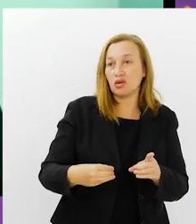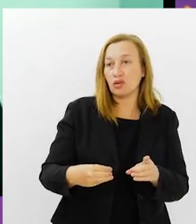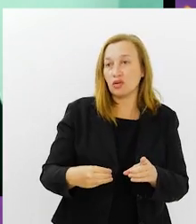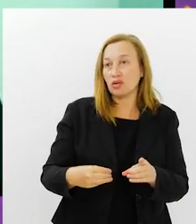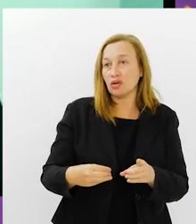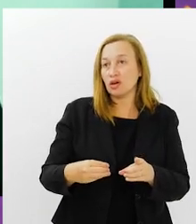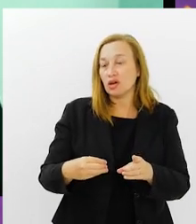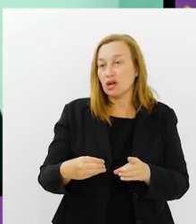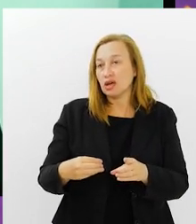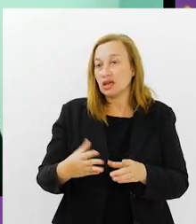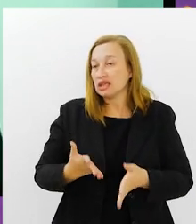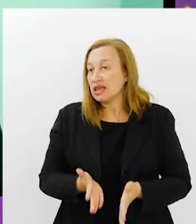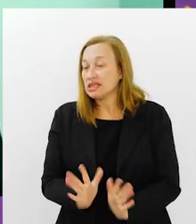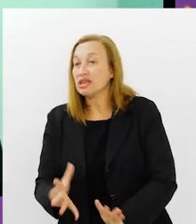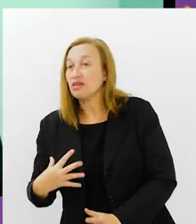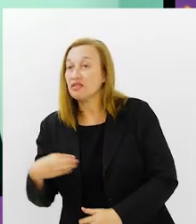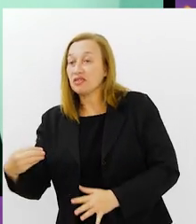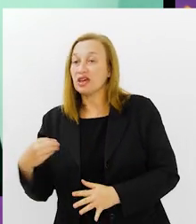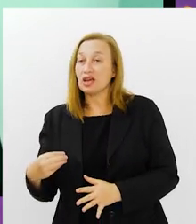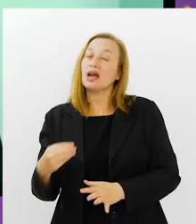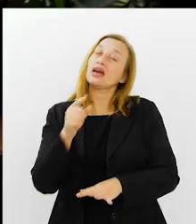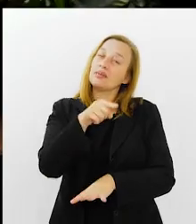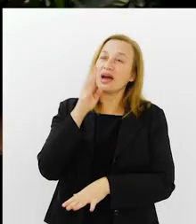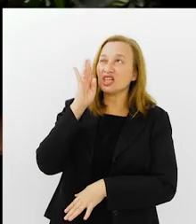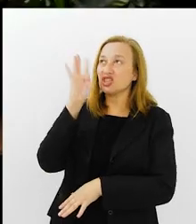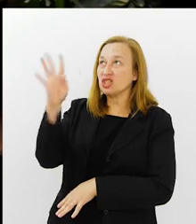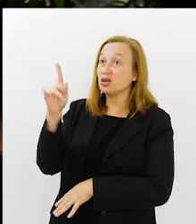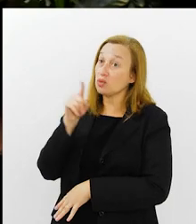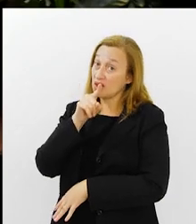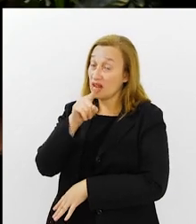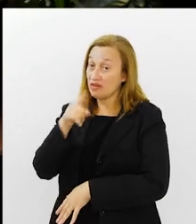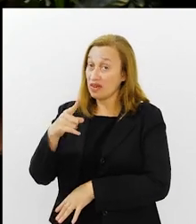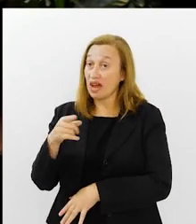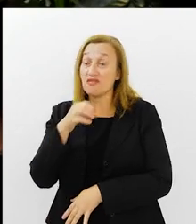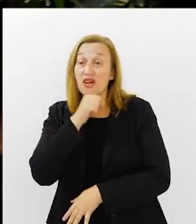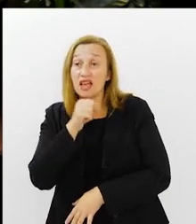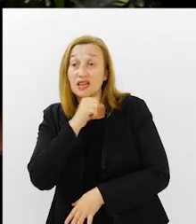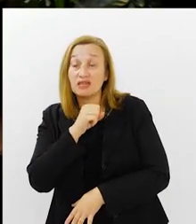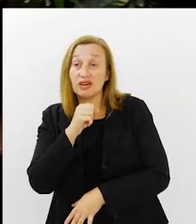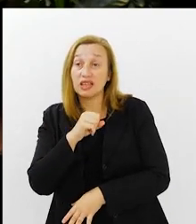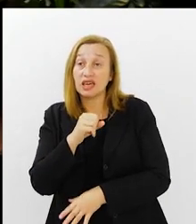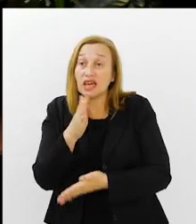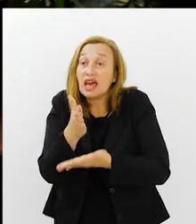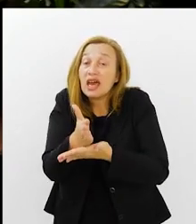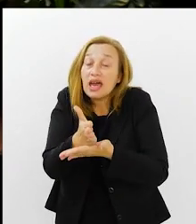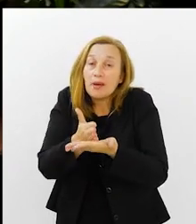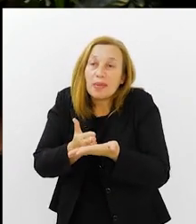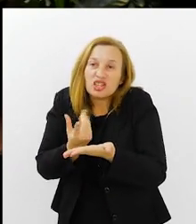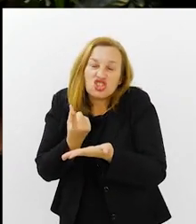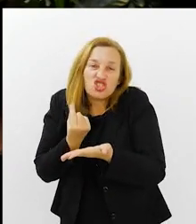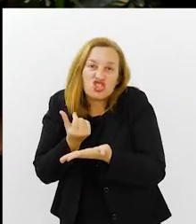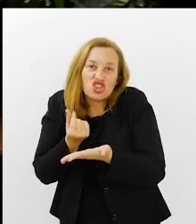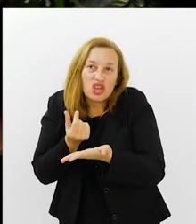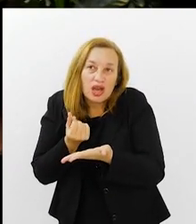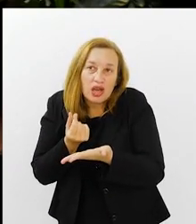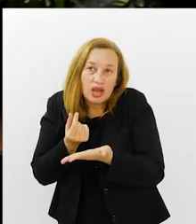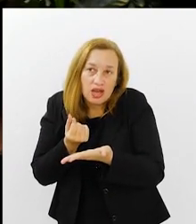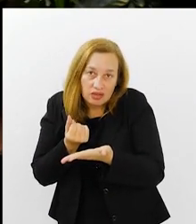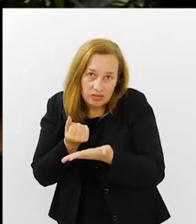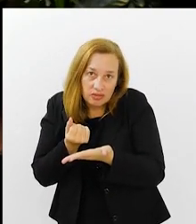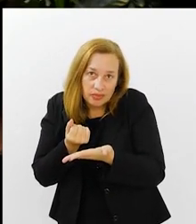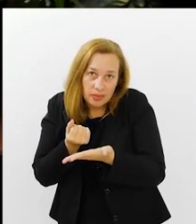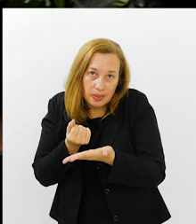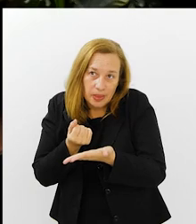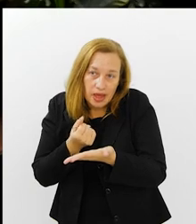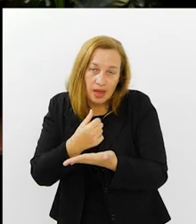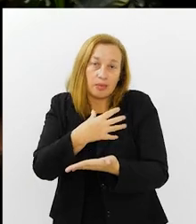foi pai ali e por aí vai, Rui. Você imagina, quando ele ficar velhinho, vai ter que fazer a herança, partilha. Dinheiro não vai ser problema,